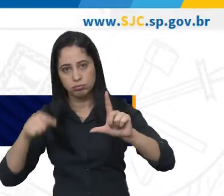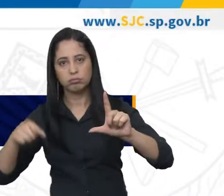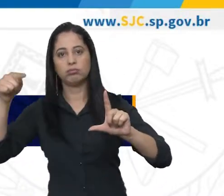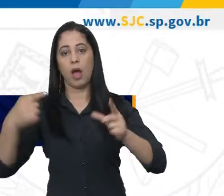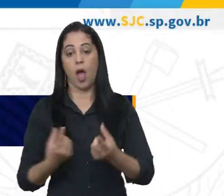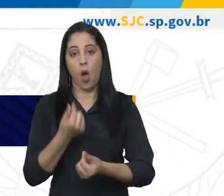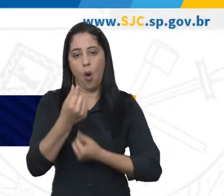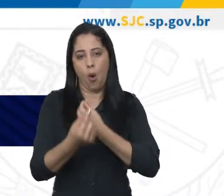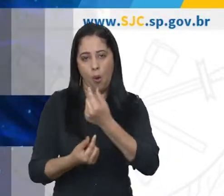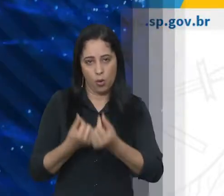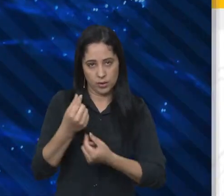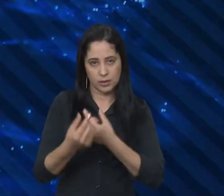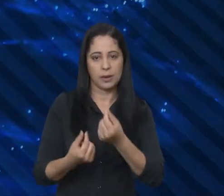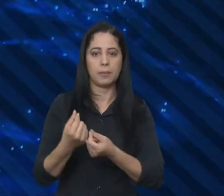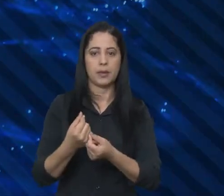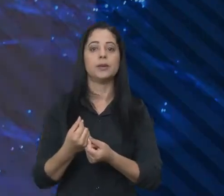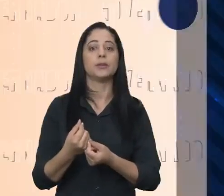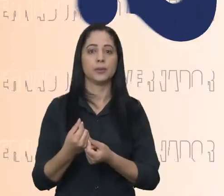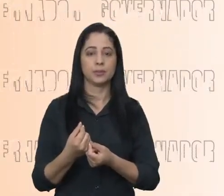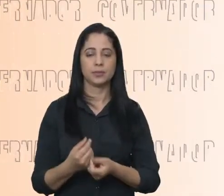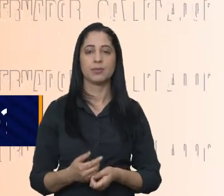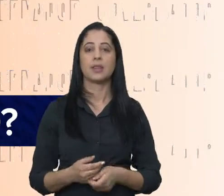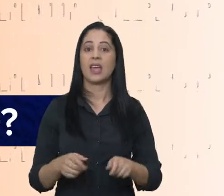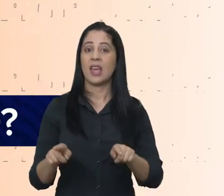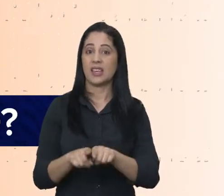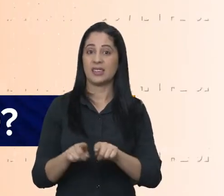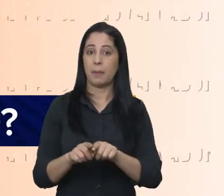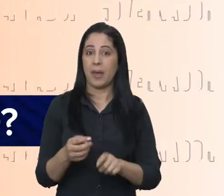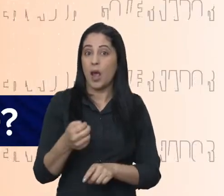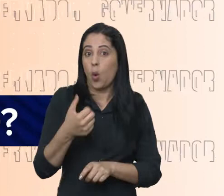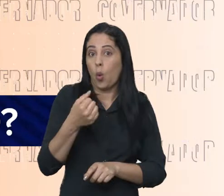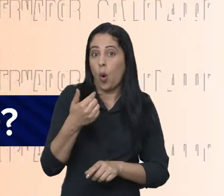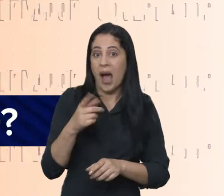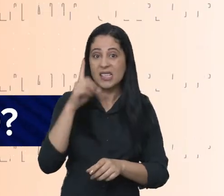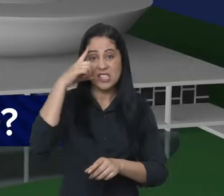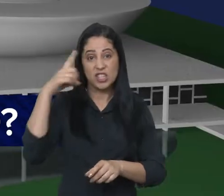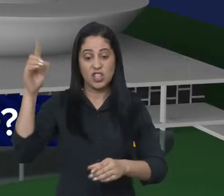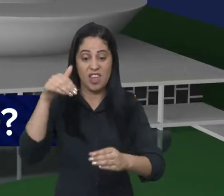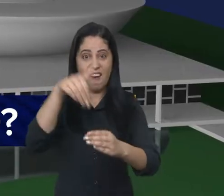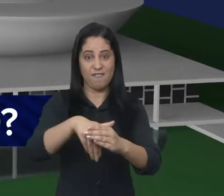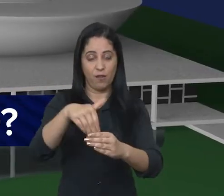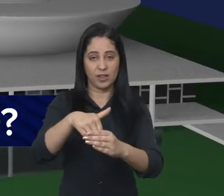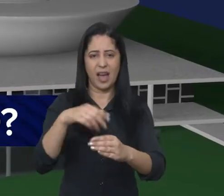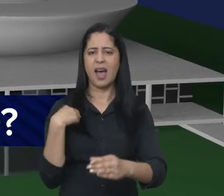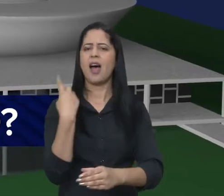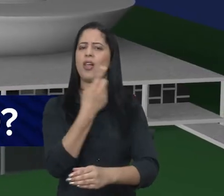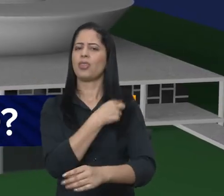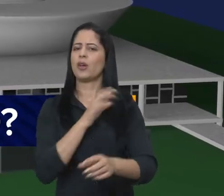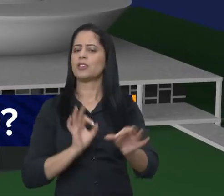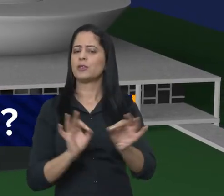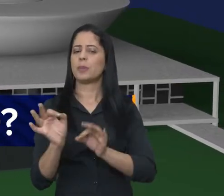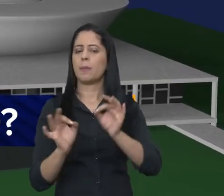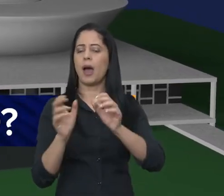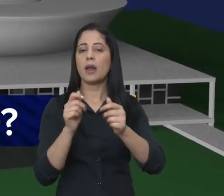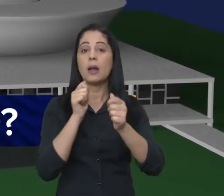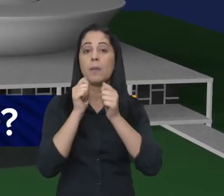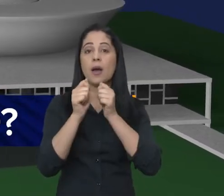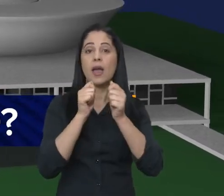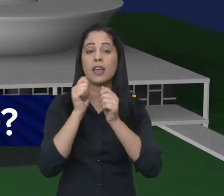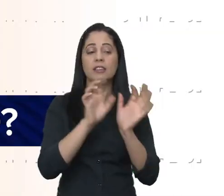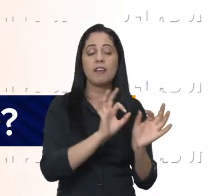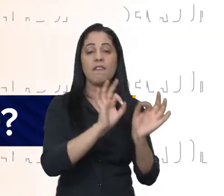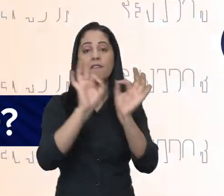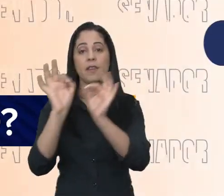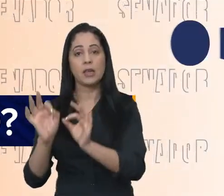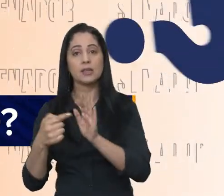quadrimestre deste ano. E com a chegada do dia de ir às urnas para as eleições, preparamos uma série de reportagens sobre